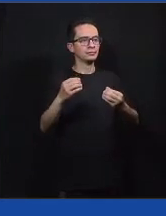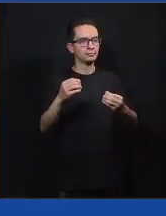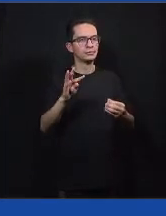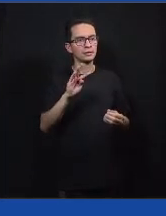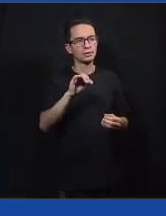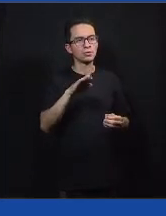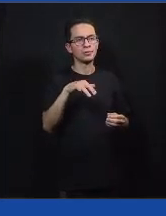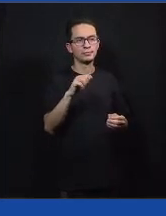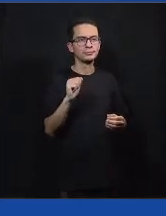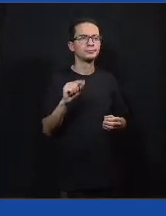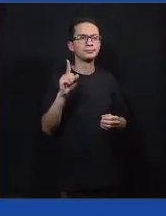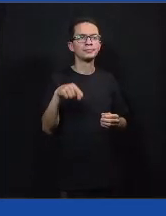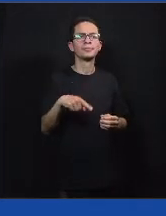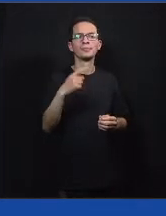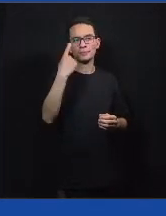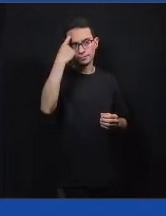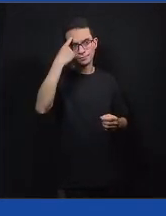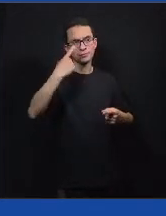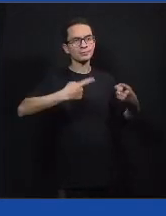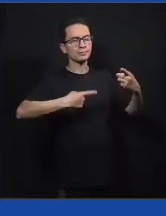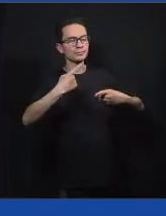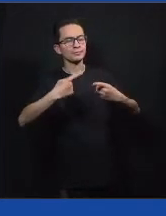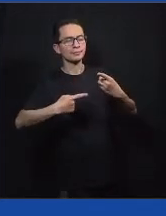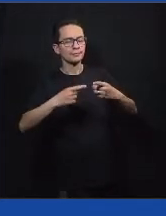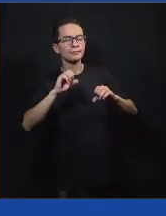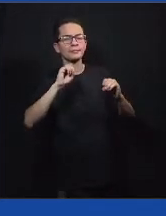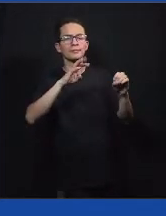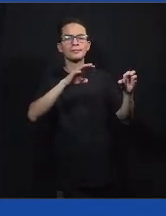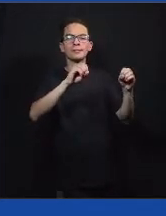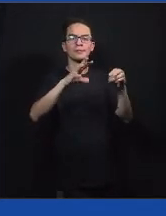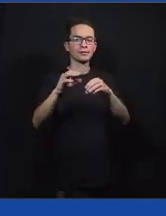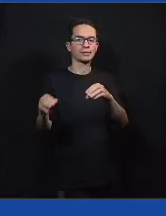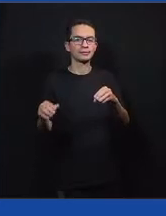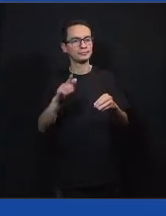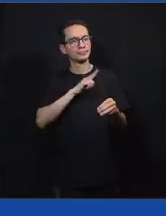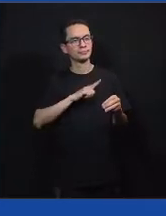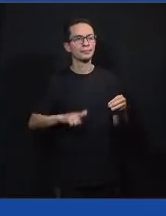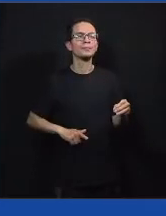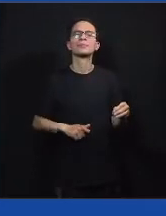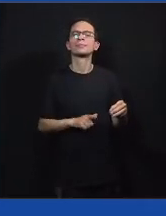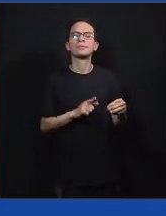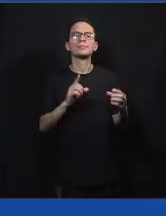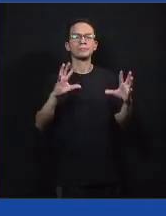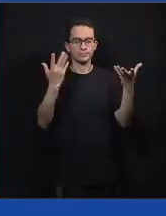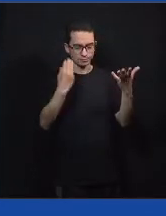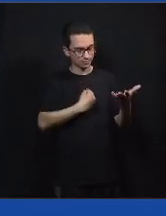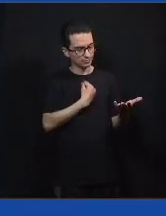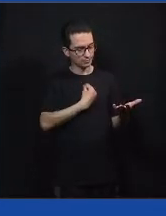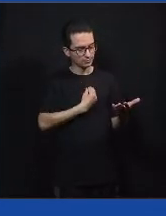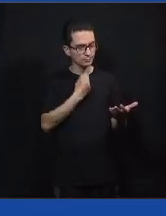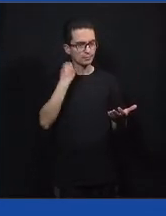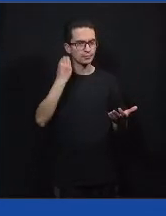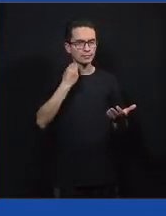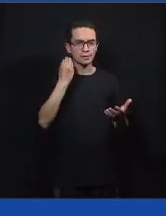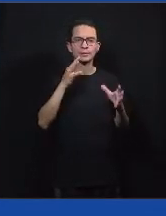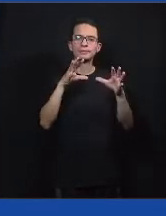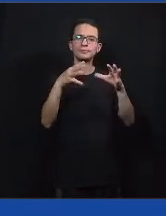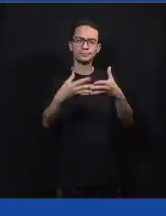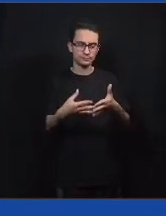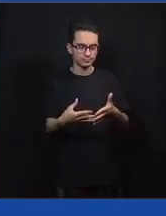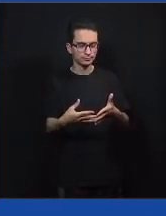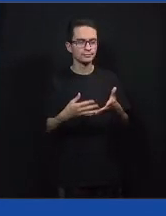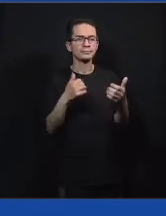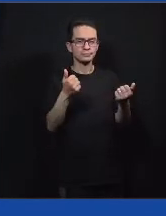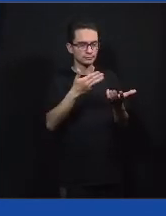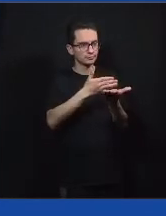educação política e cidadania, ela se dá muito na vivência e nas experiências que vem para o grupo. E aí, a partir delas, é que